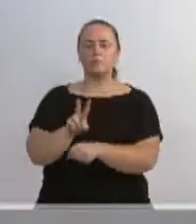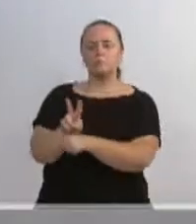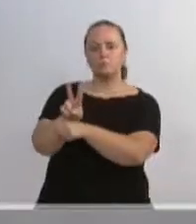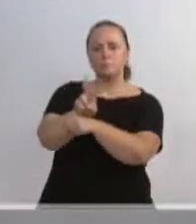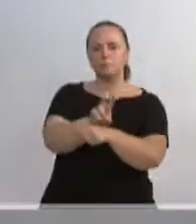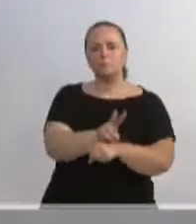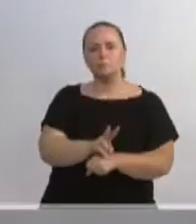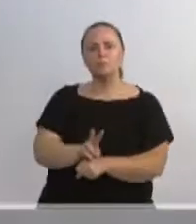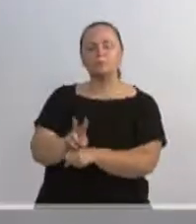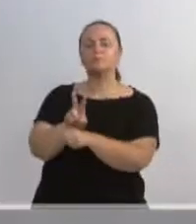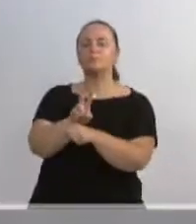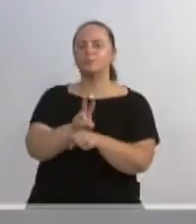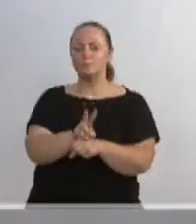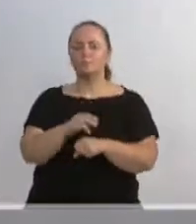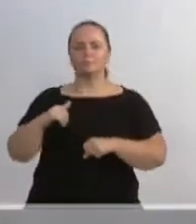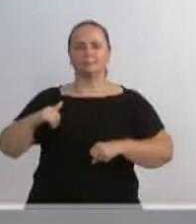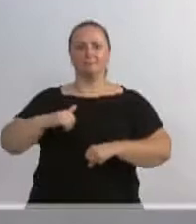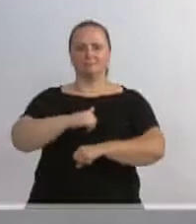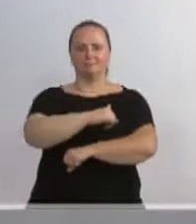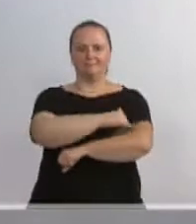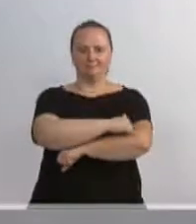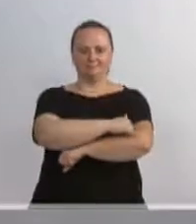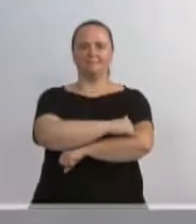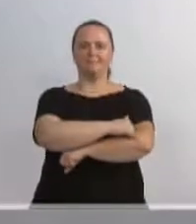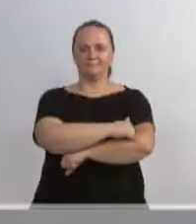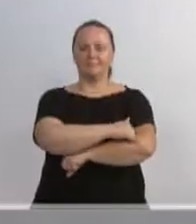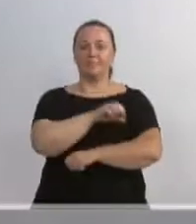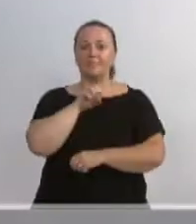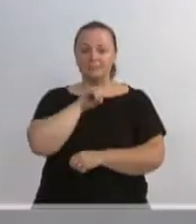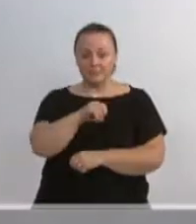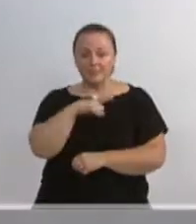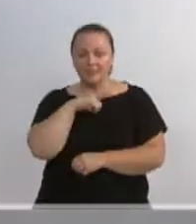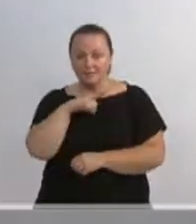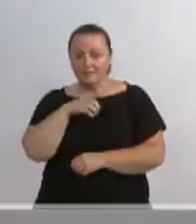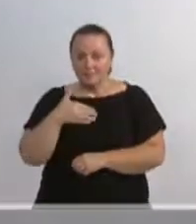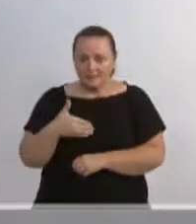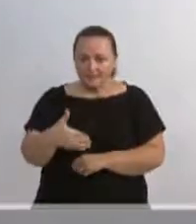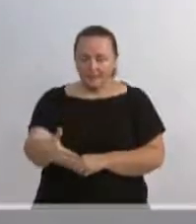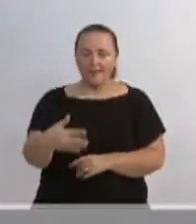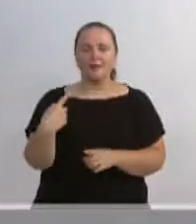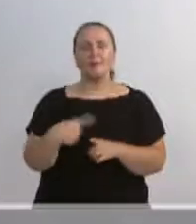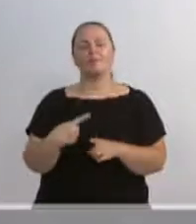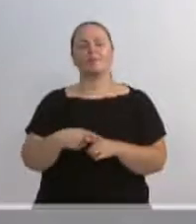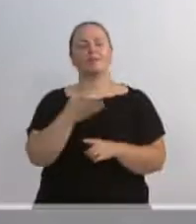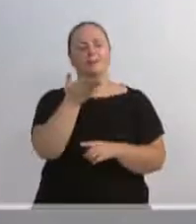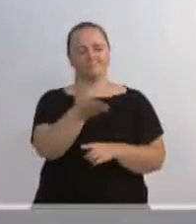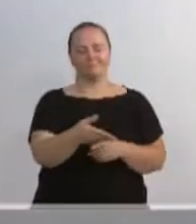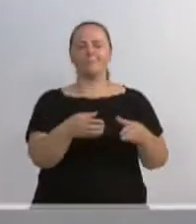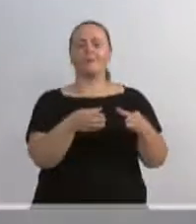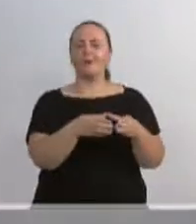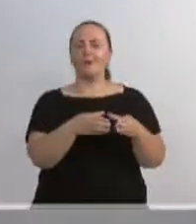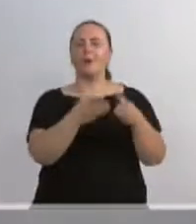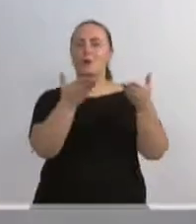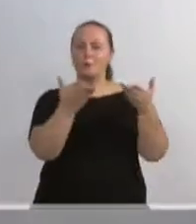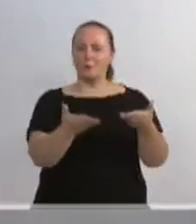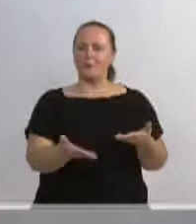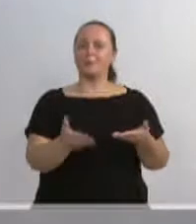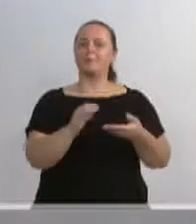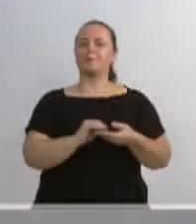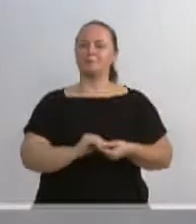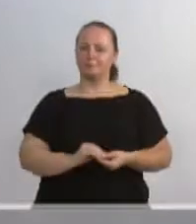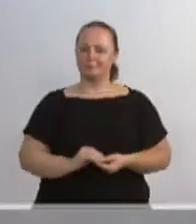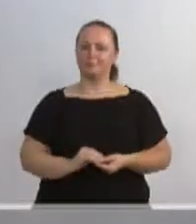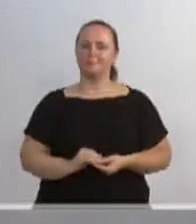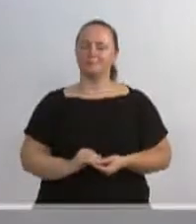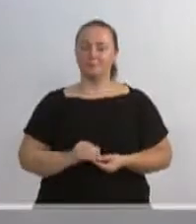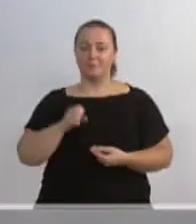nosso aeroporto, e se esse aeroporto ainda existe, é em virtude também da existência, se o